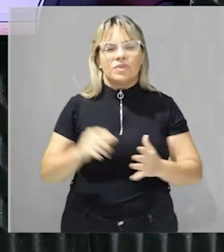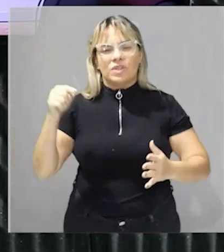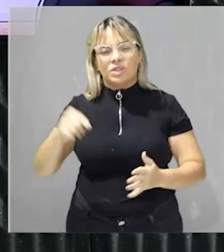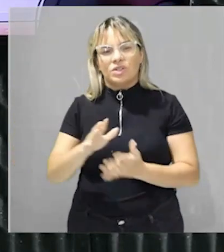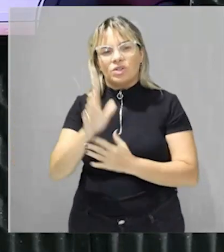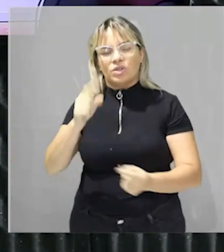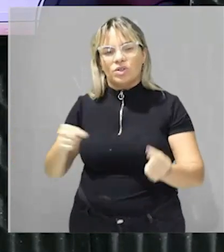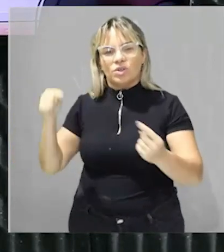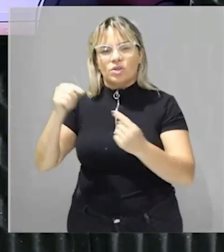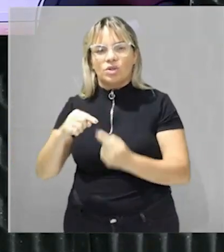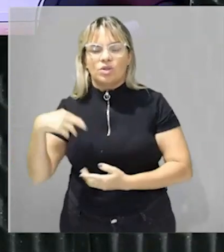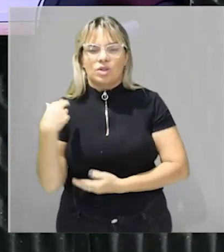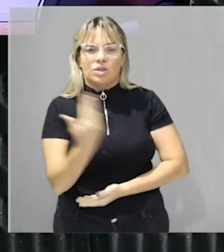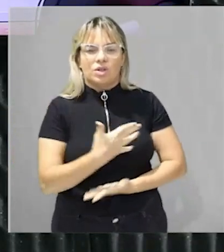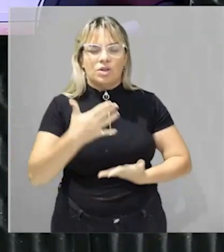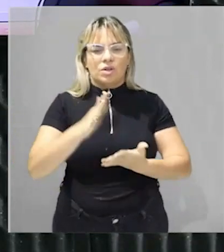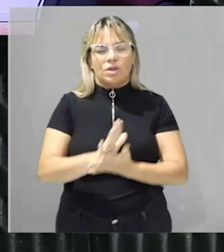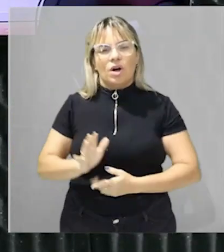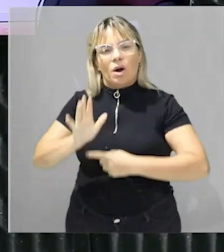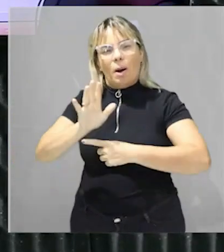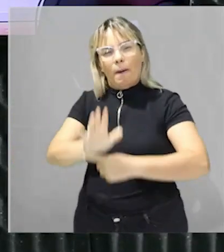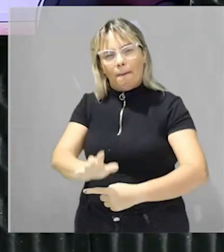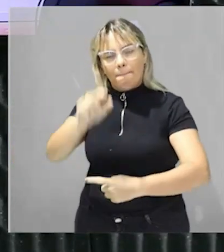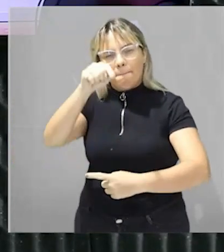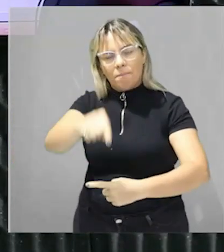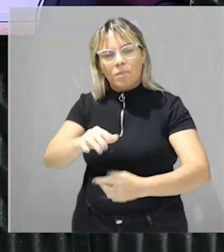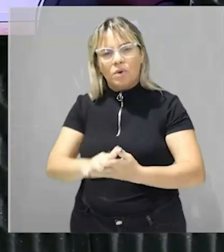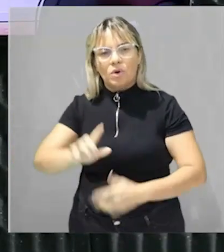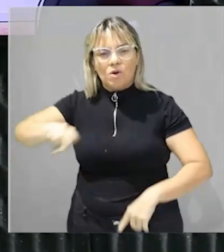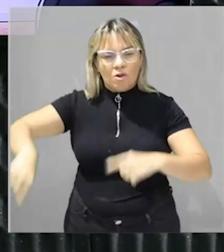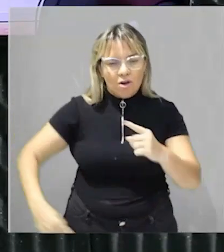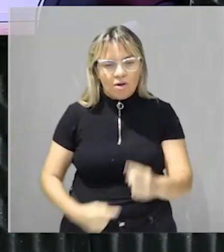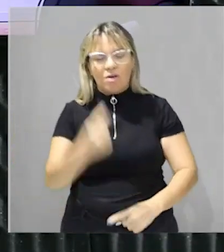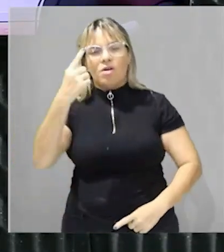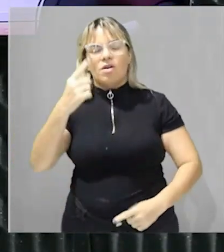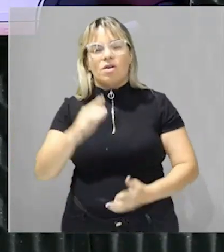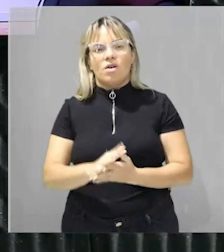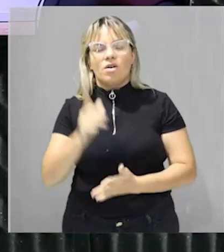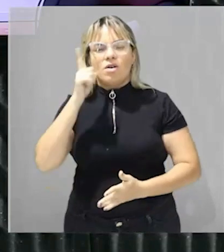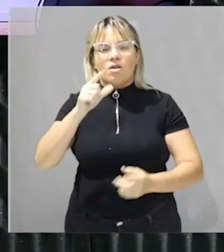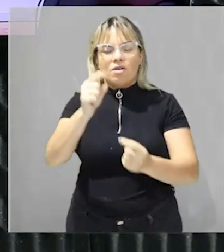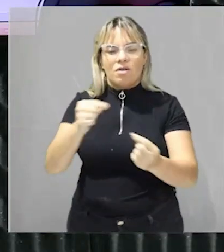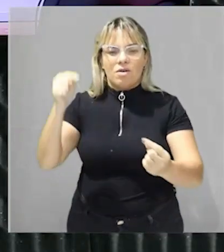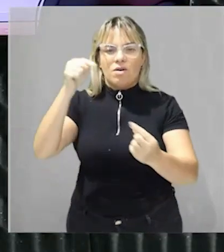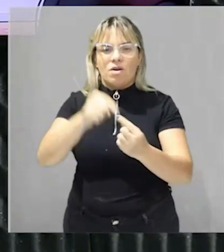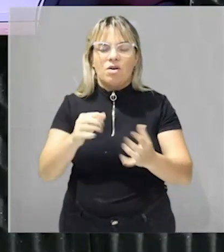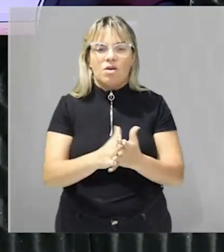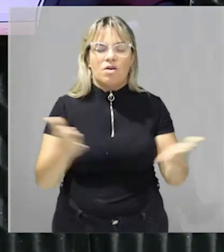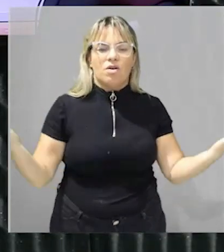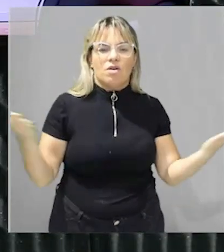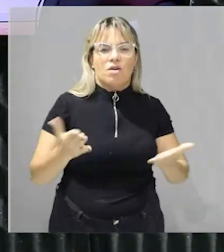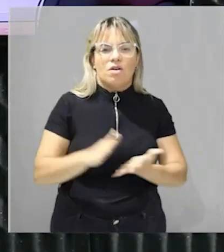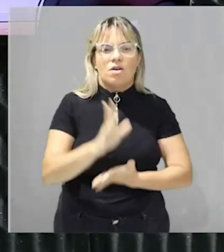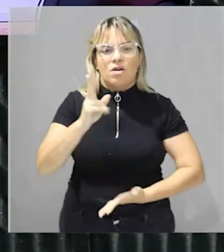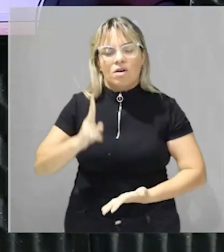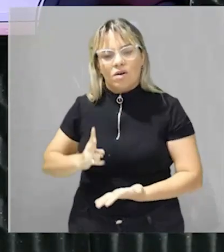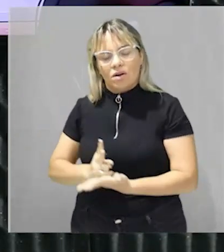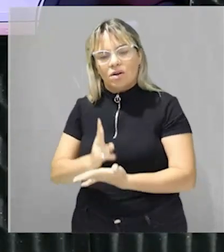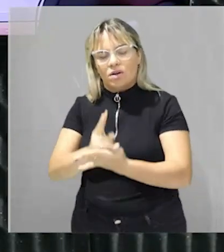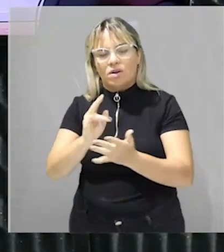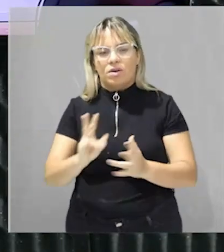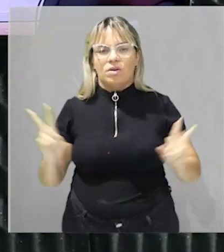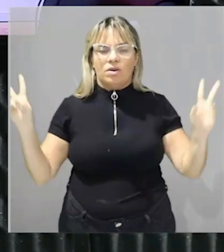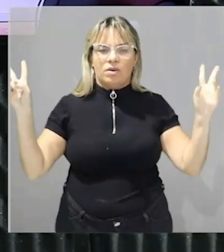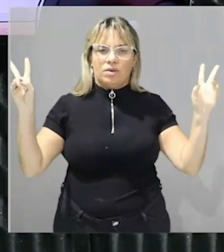a nossa função aqui é te ajudar a alcançar os teus objetivos belezinha hoje galera a gente dá continuidade é uma